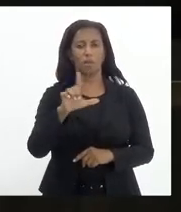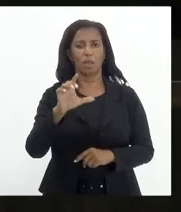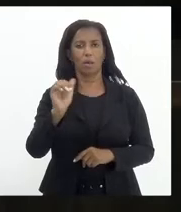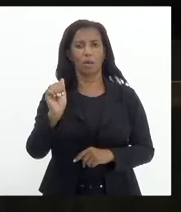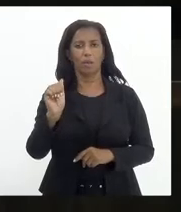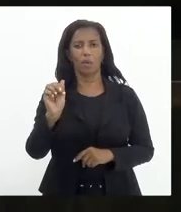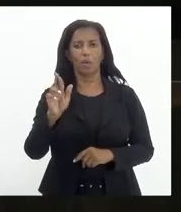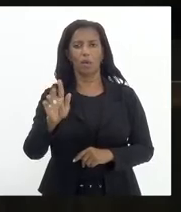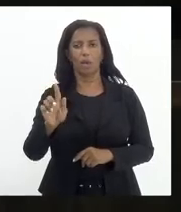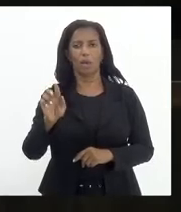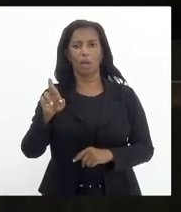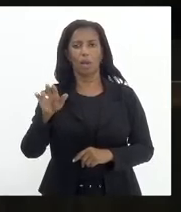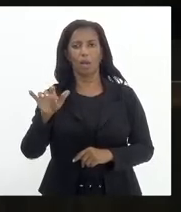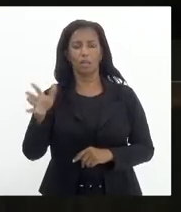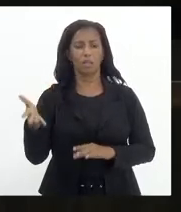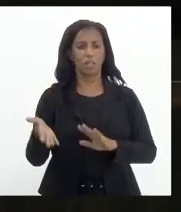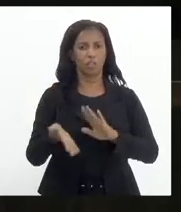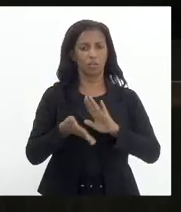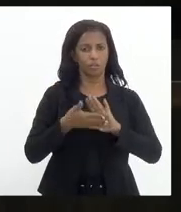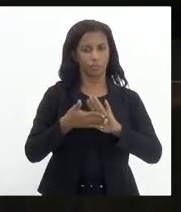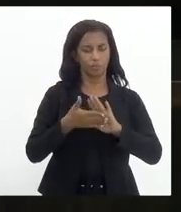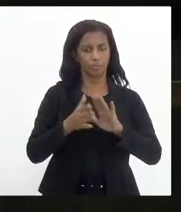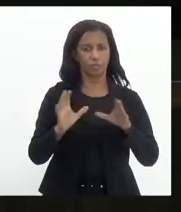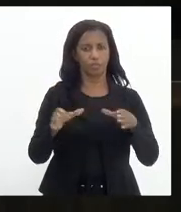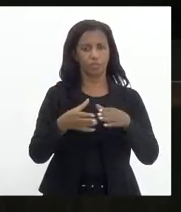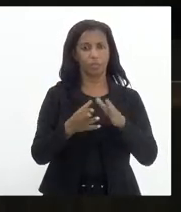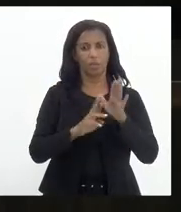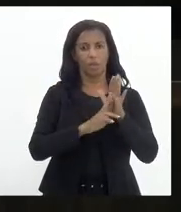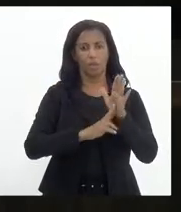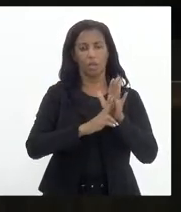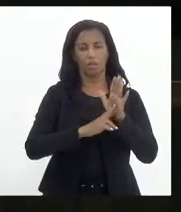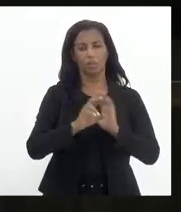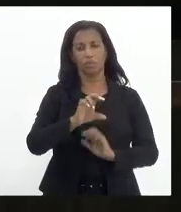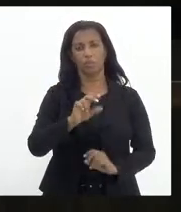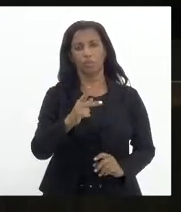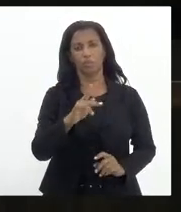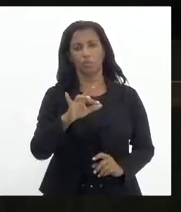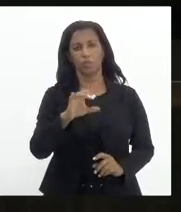Parecida comissão de normas internas e proporções externas, favorável ao relator do deputado Chico Machado.